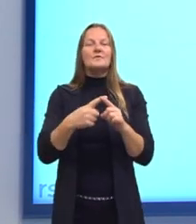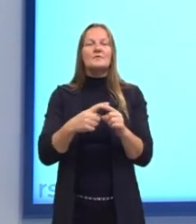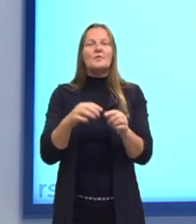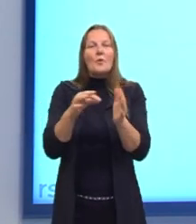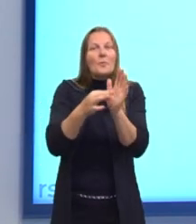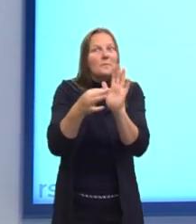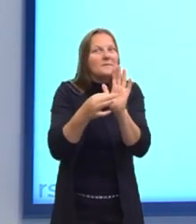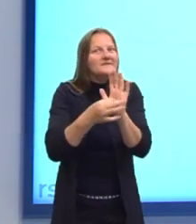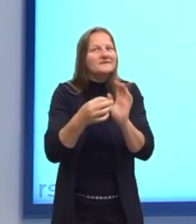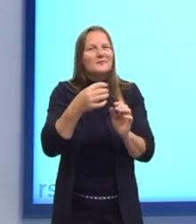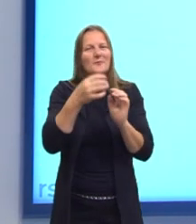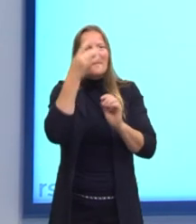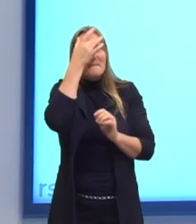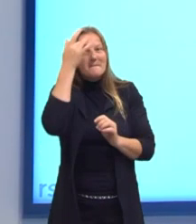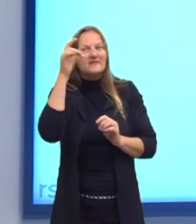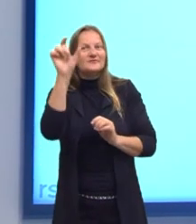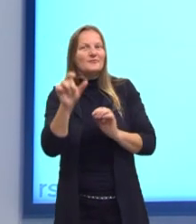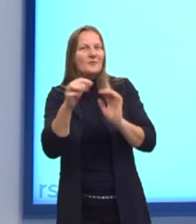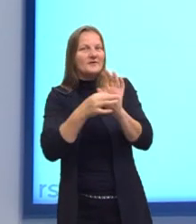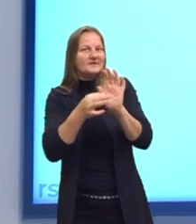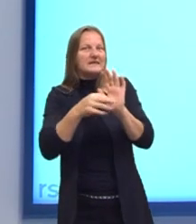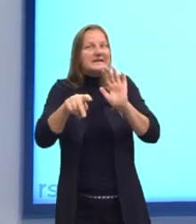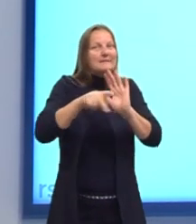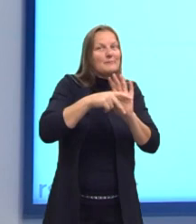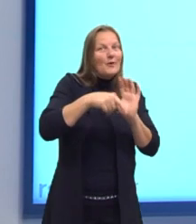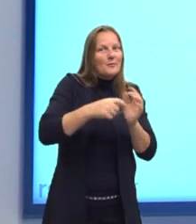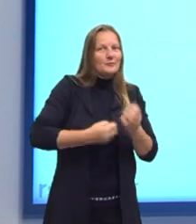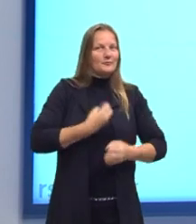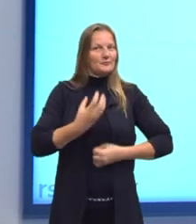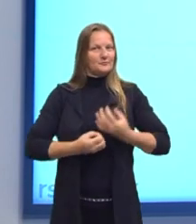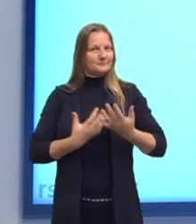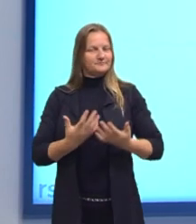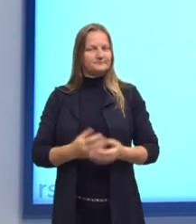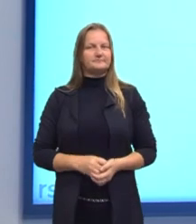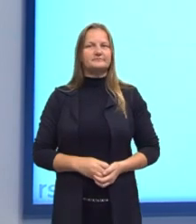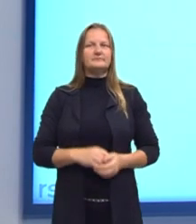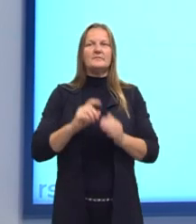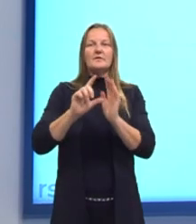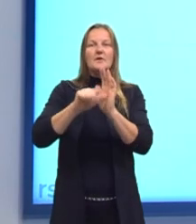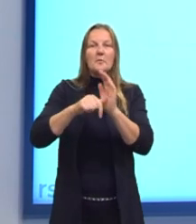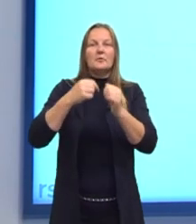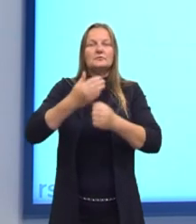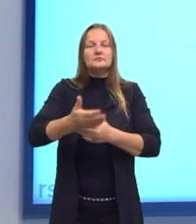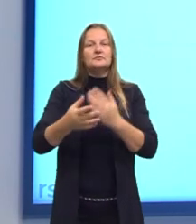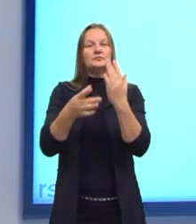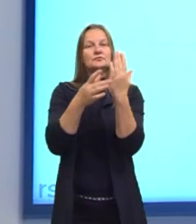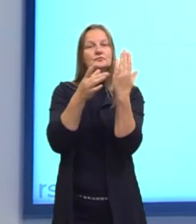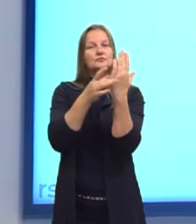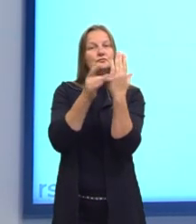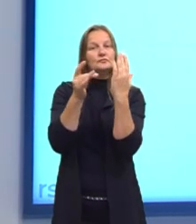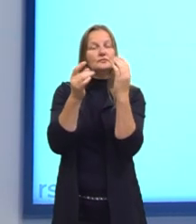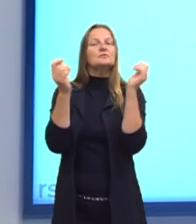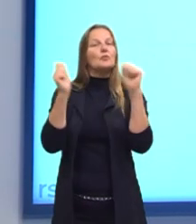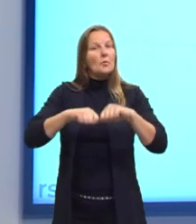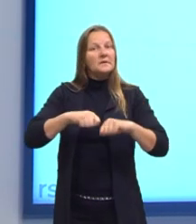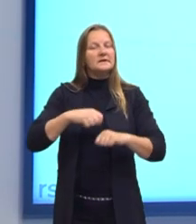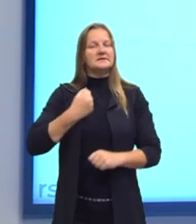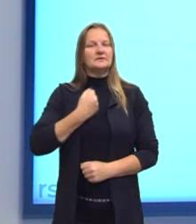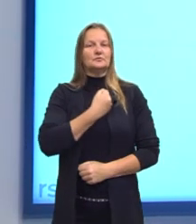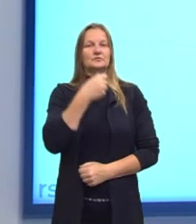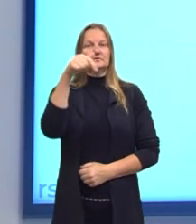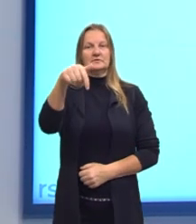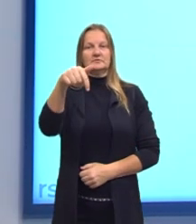opiniões que são pessoais dele. Beleza. Vamos partir para as nossas competências da área 7.